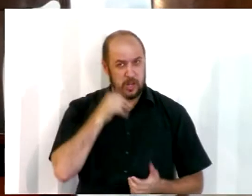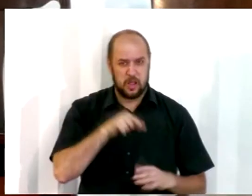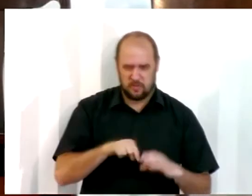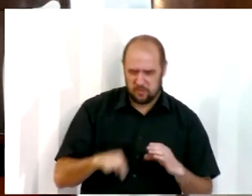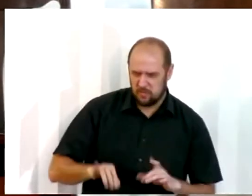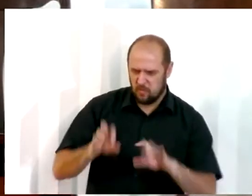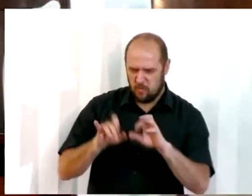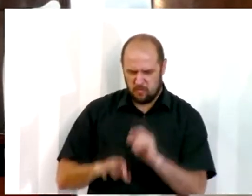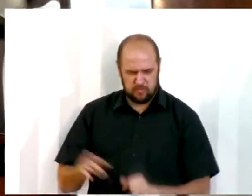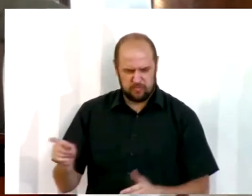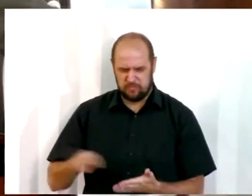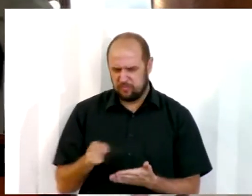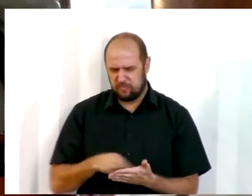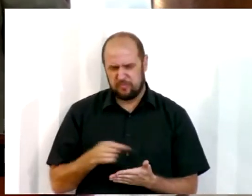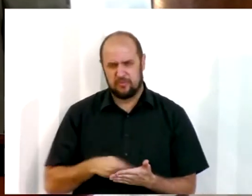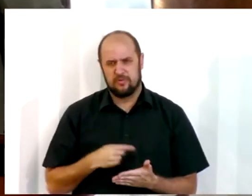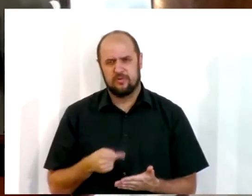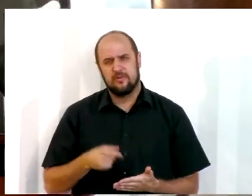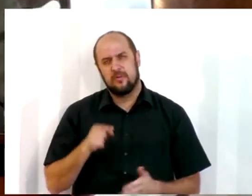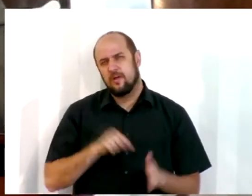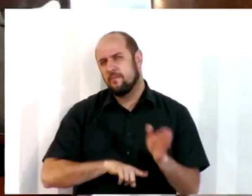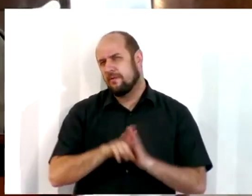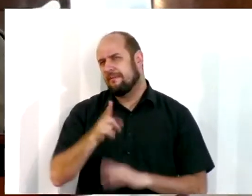Bíblia várias versões, e será que a gente lê?